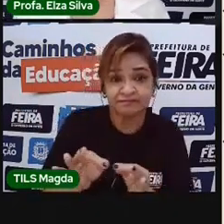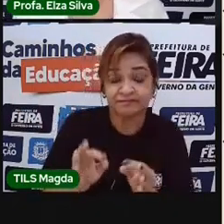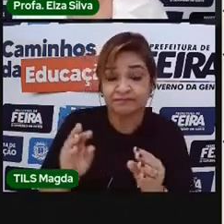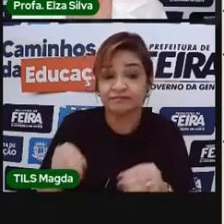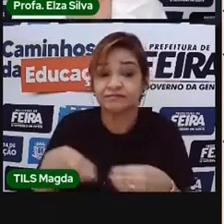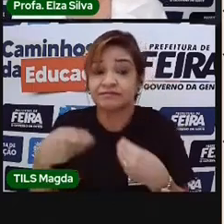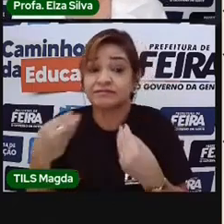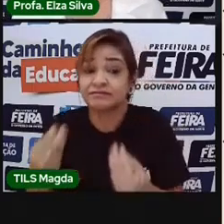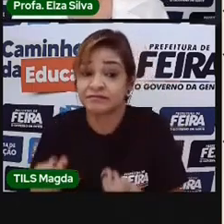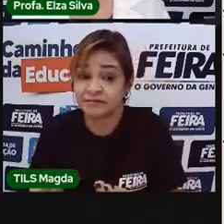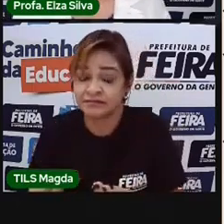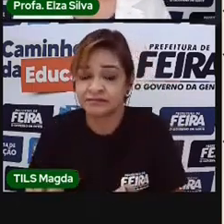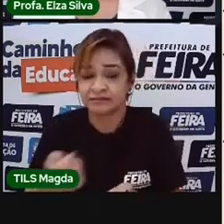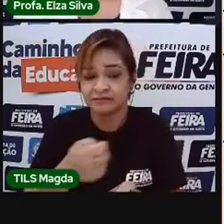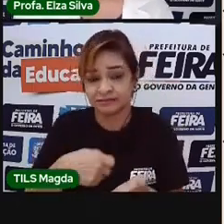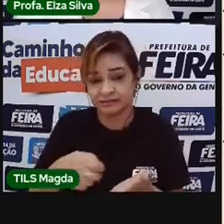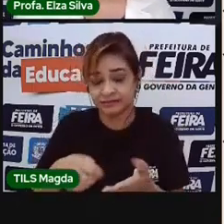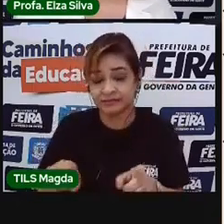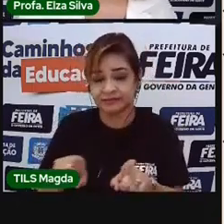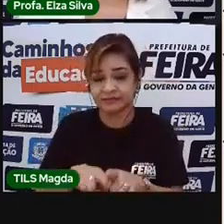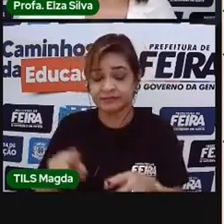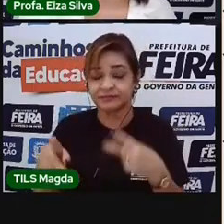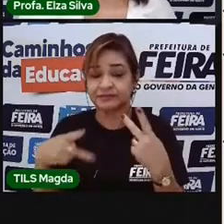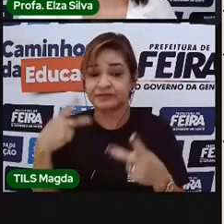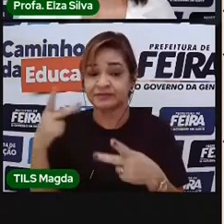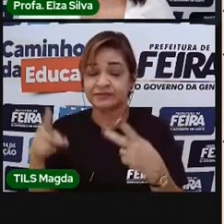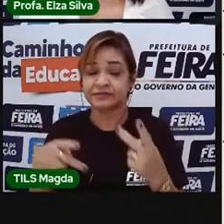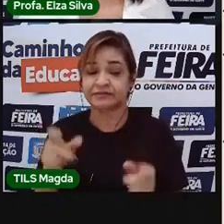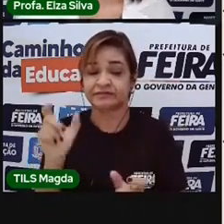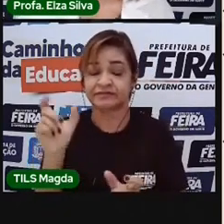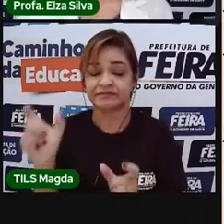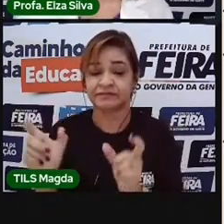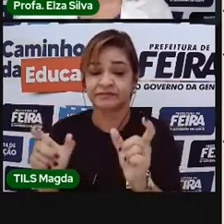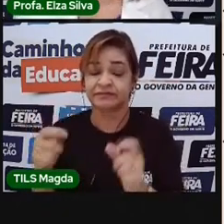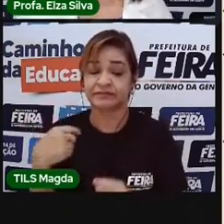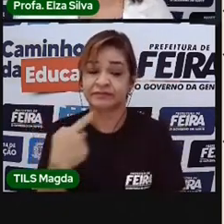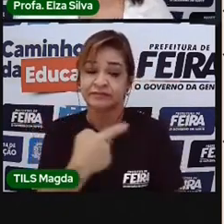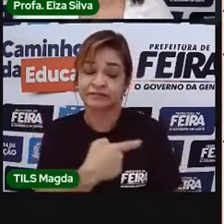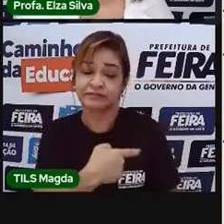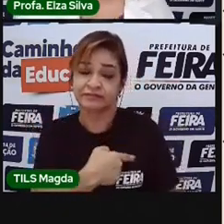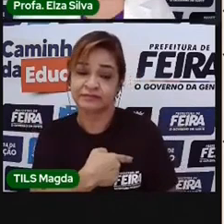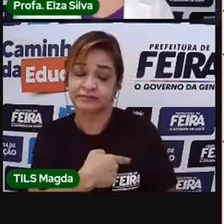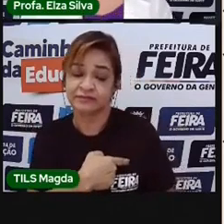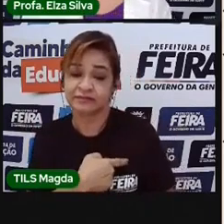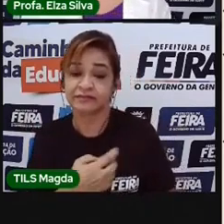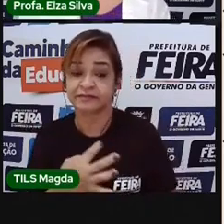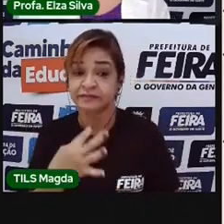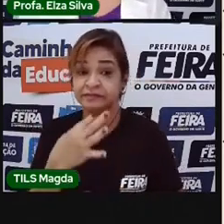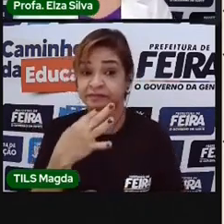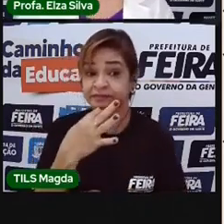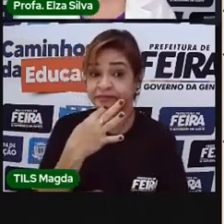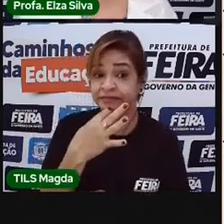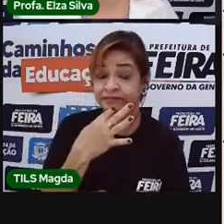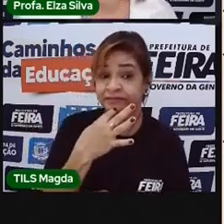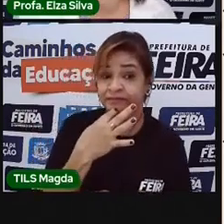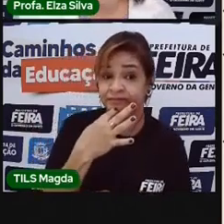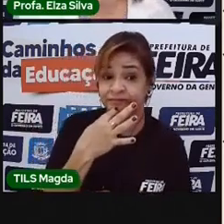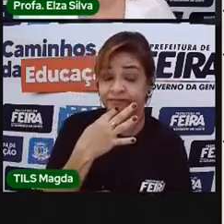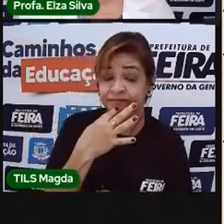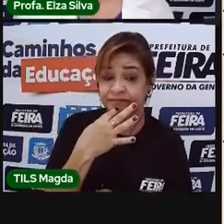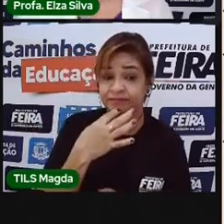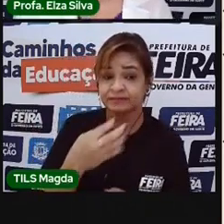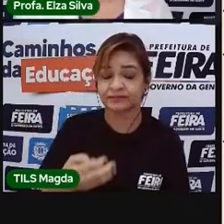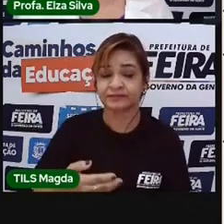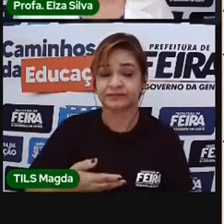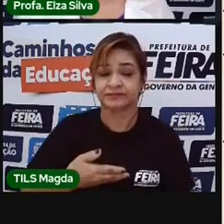quanto na maneira de falar e há aquelas palavras que nós adotamos nós passamos a utilizá